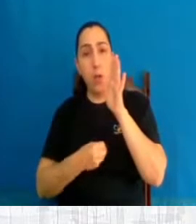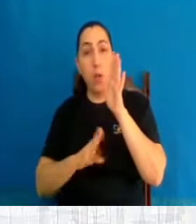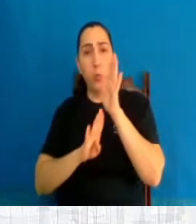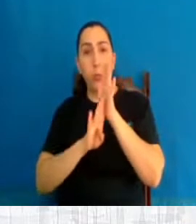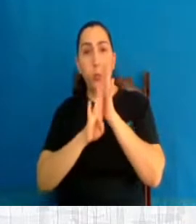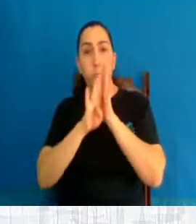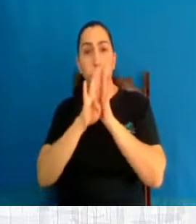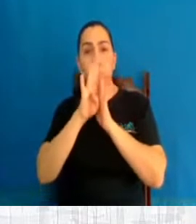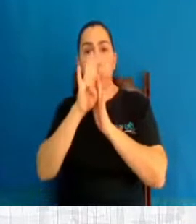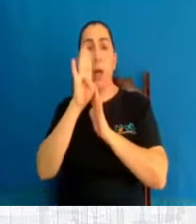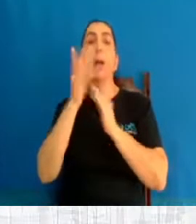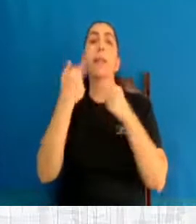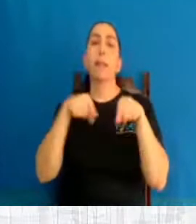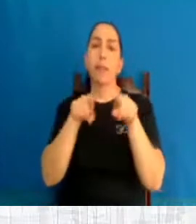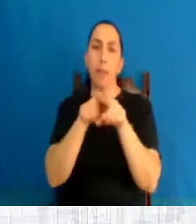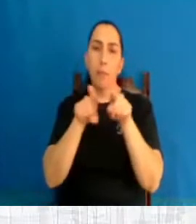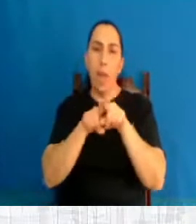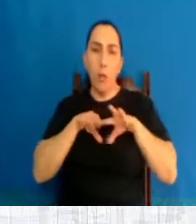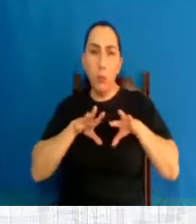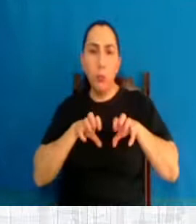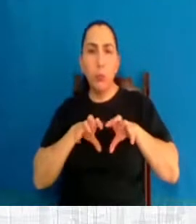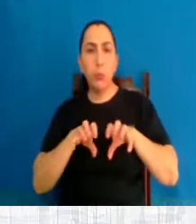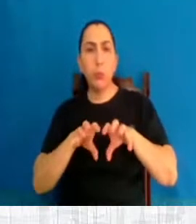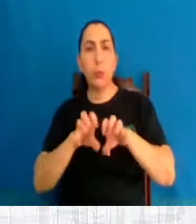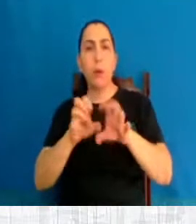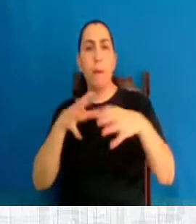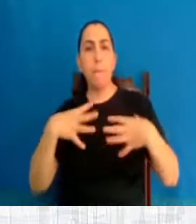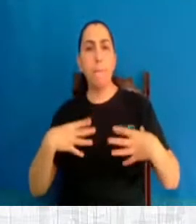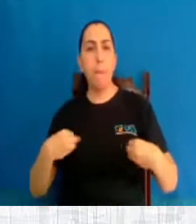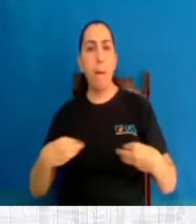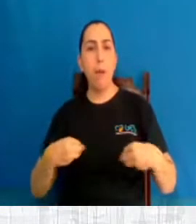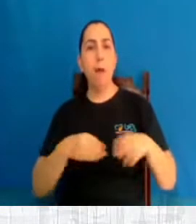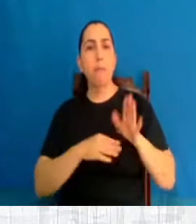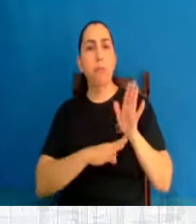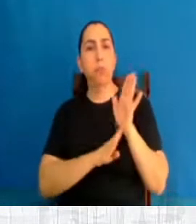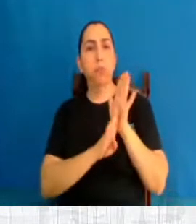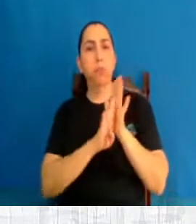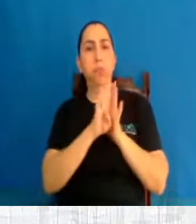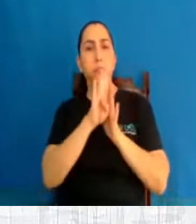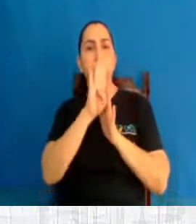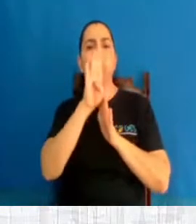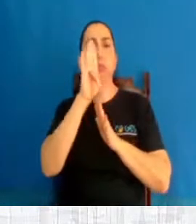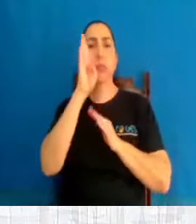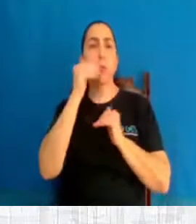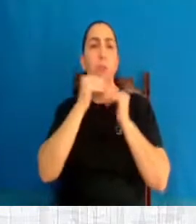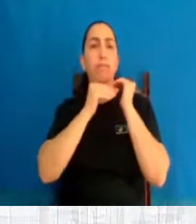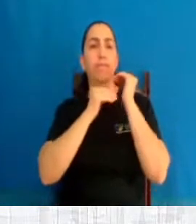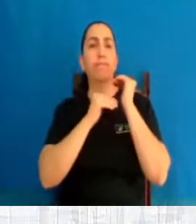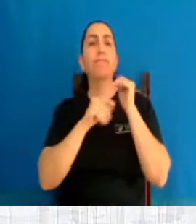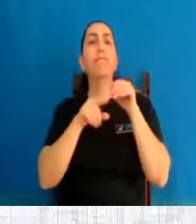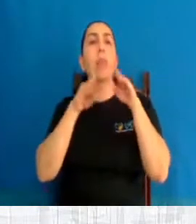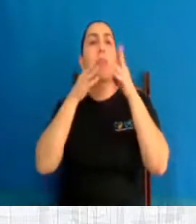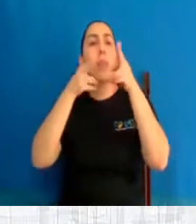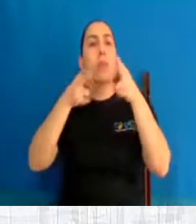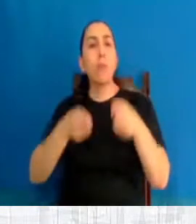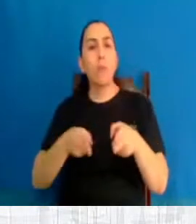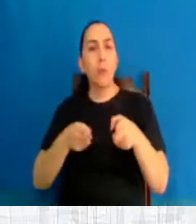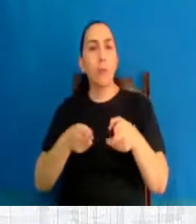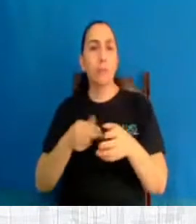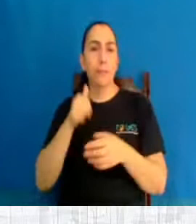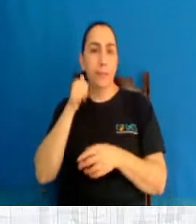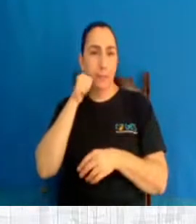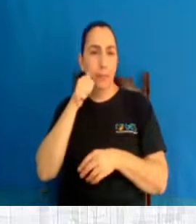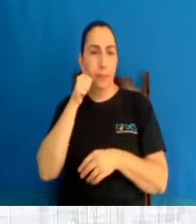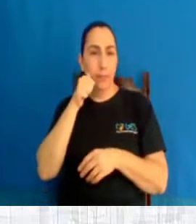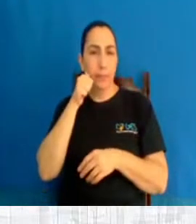de mama aumenta. Olha a correlação tão próxima, não é? a Pullman Kommerg, que é uma feminista, no